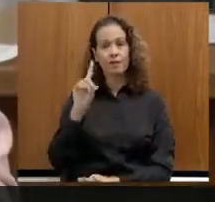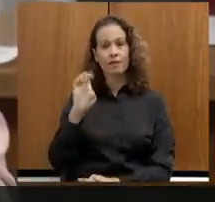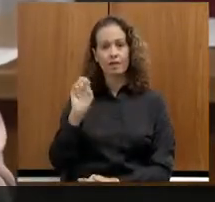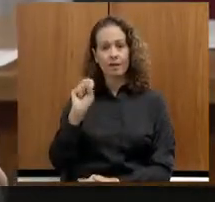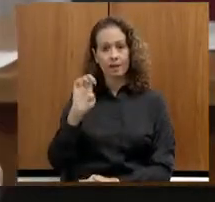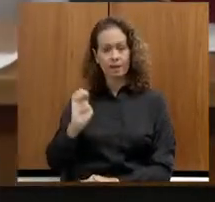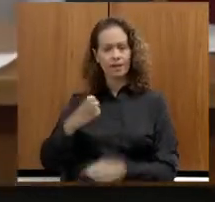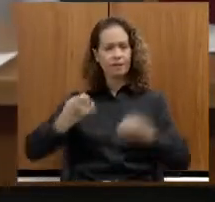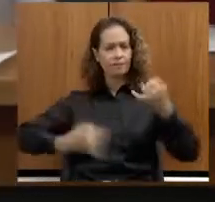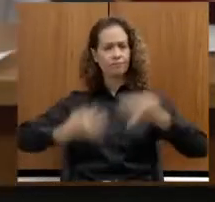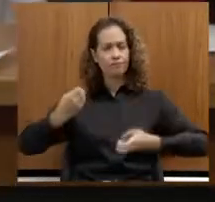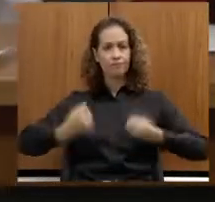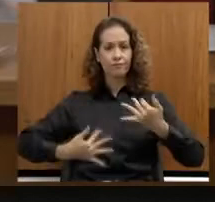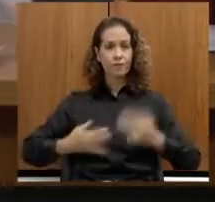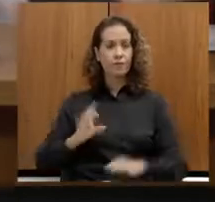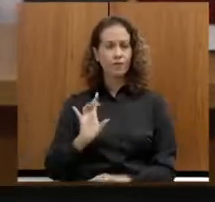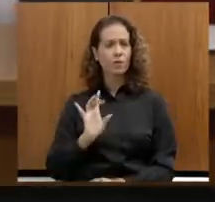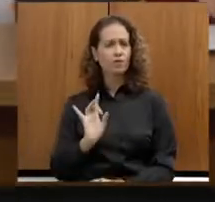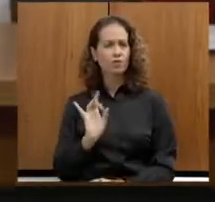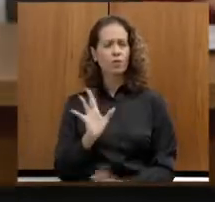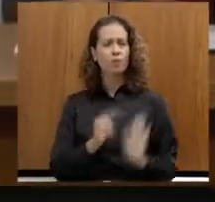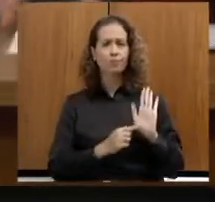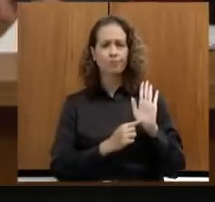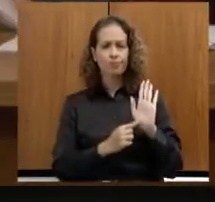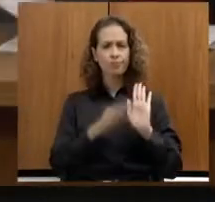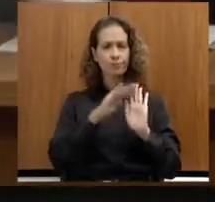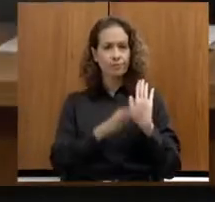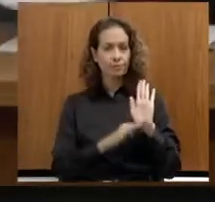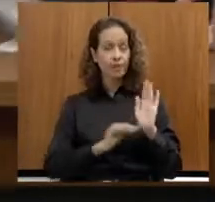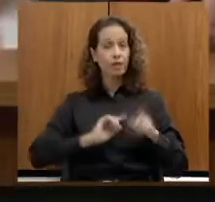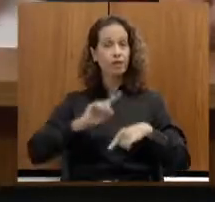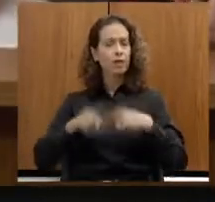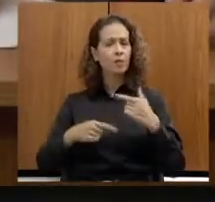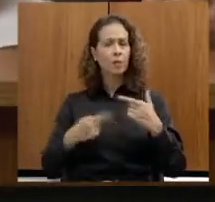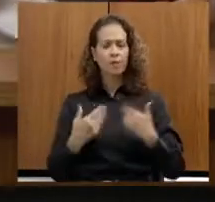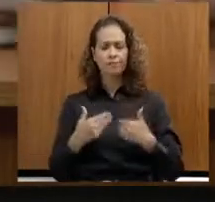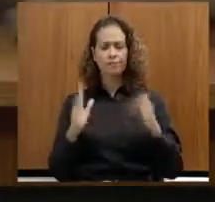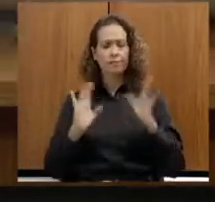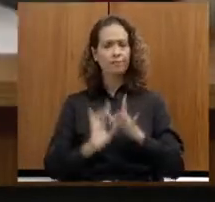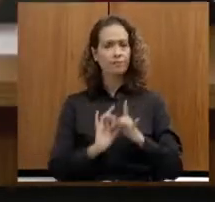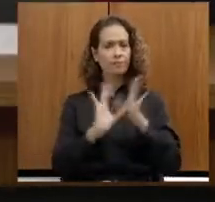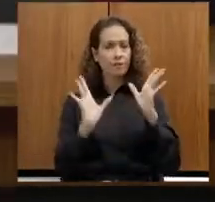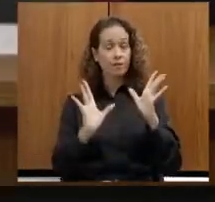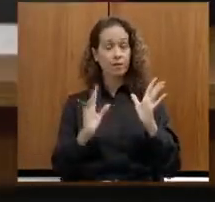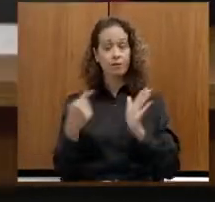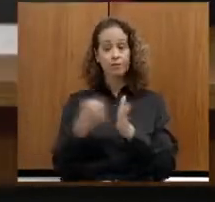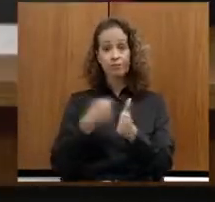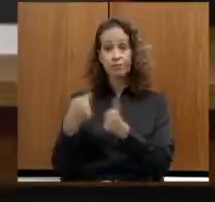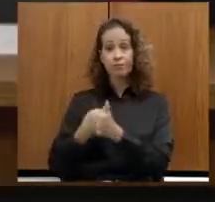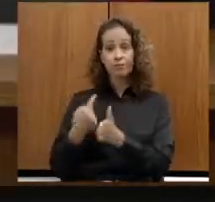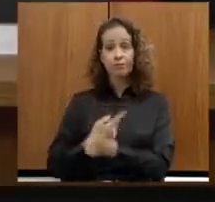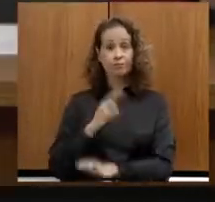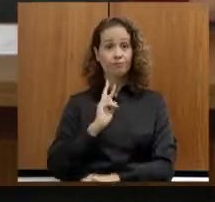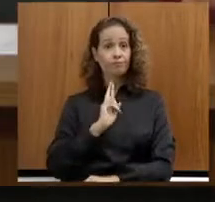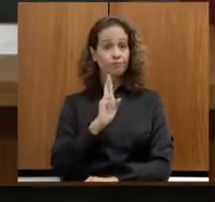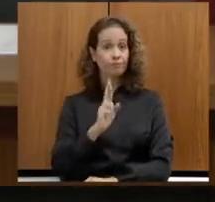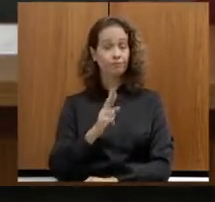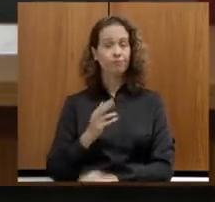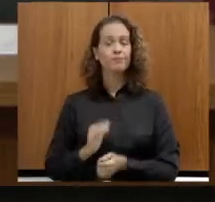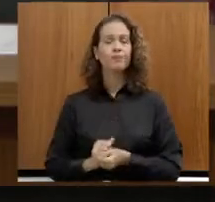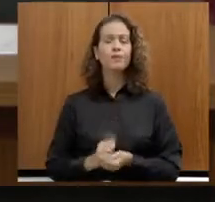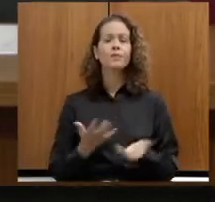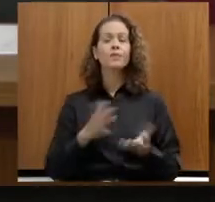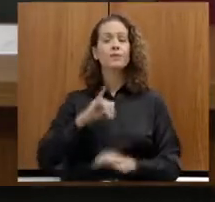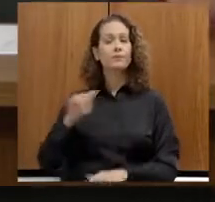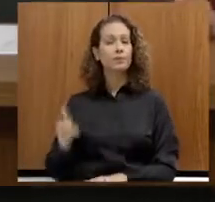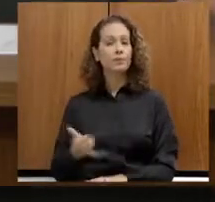pouco, que aqui eu estou dando só um destaque. E depois eu fico aberta para responder todas as questões da CEDES. Também queria aproveitar